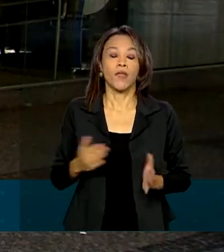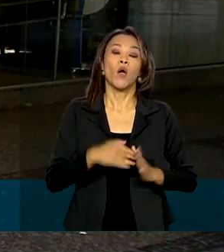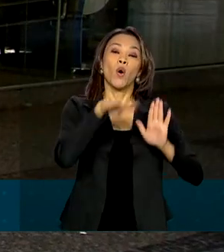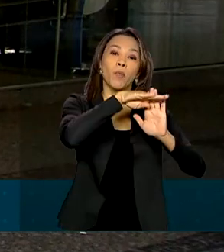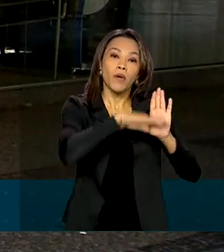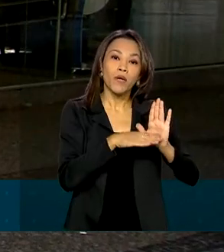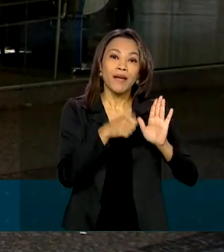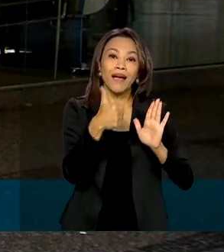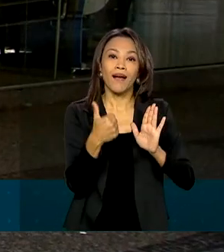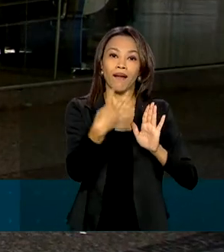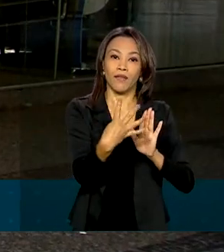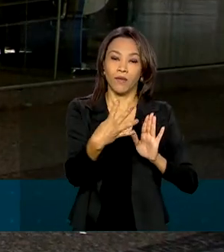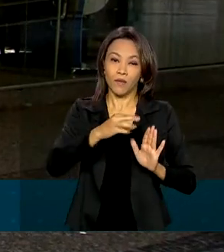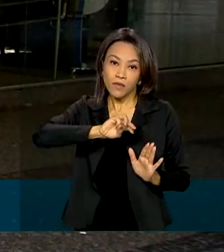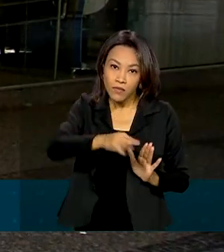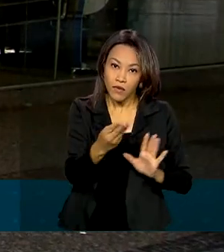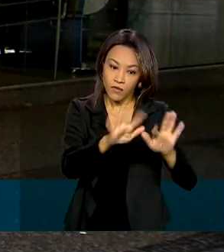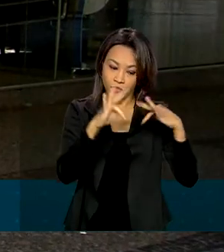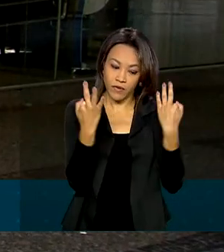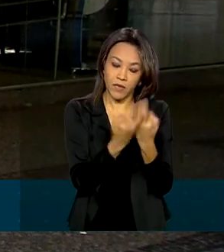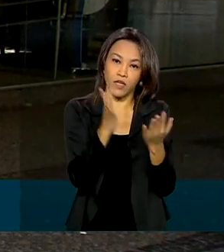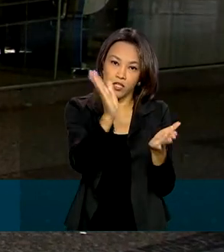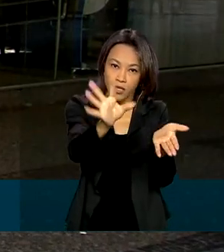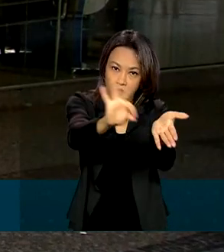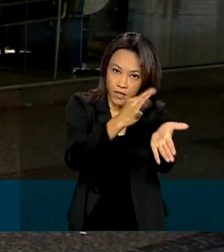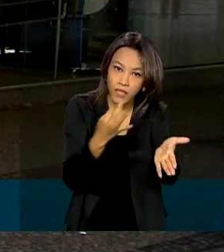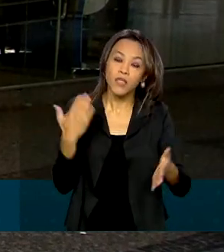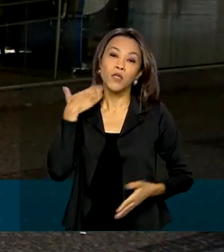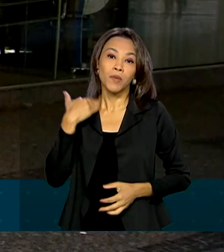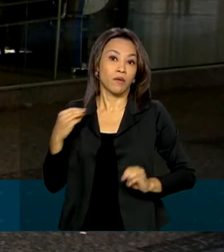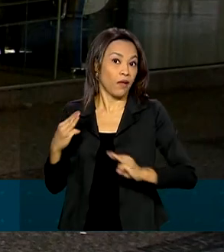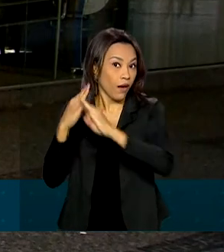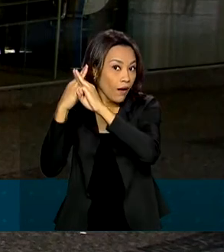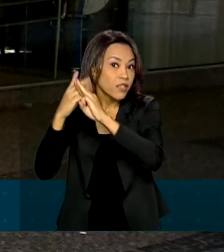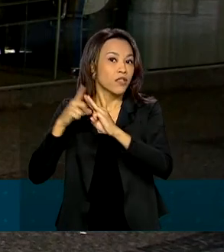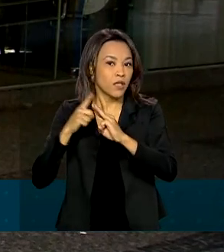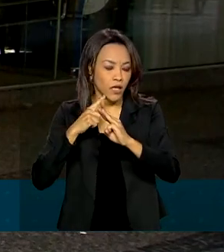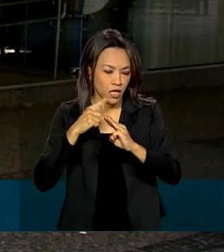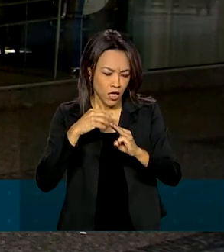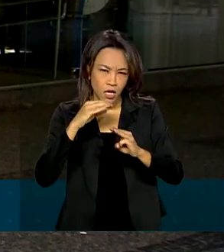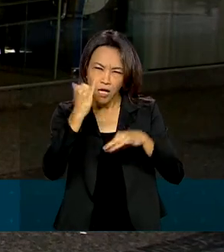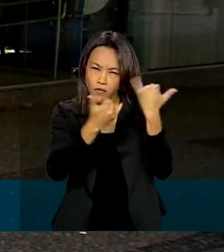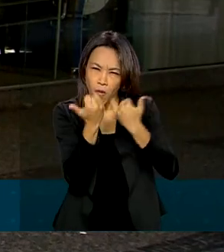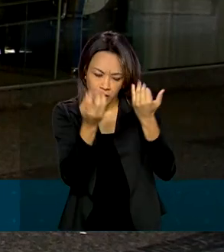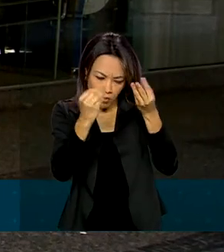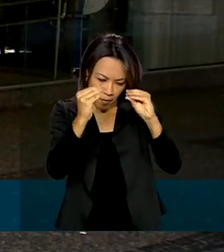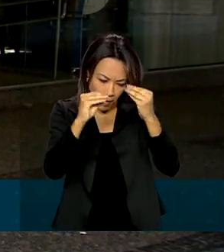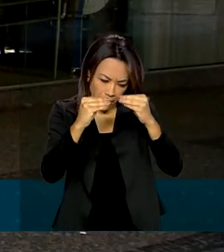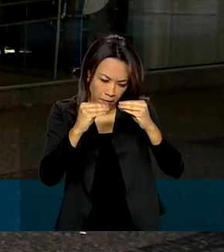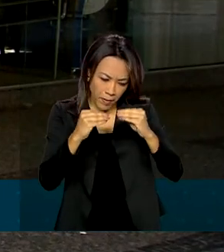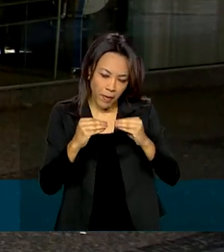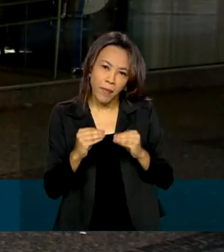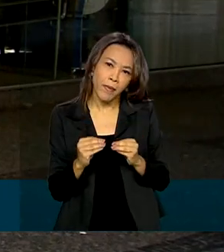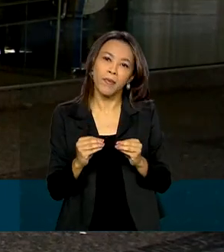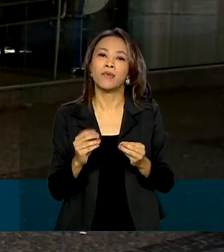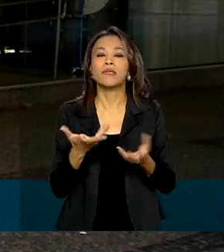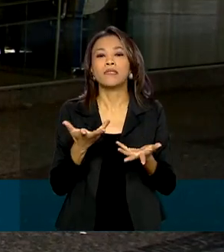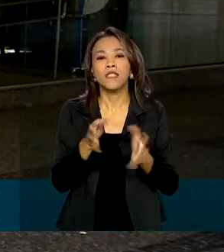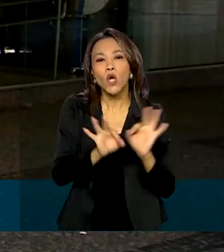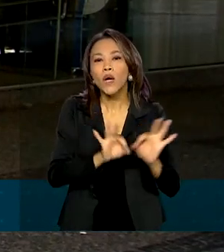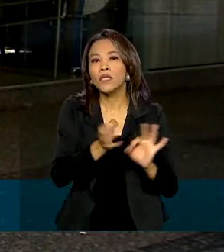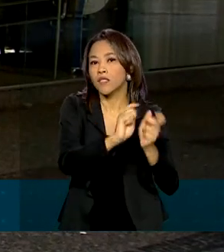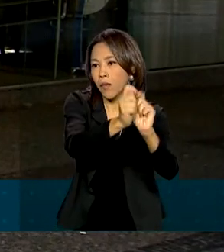14 milhões de famílias inscritas e a Caixa Econômica Federal vem atualizando e diversificando a forma de pagamento do benefício.